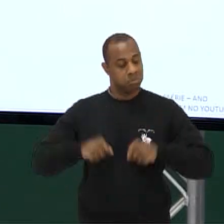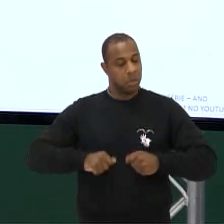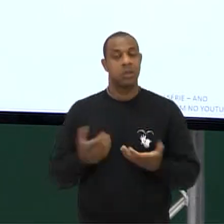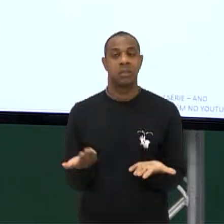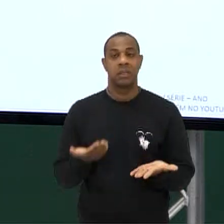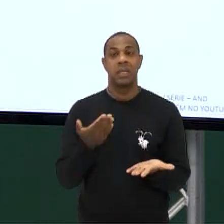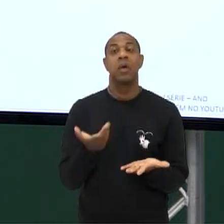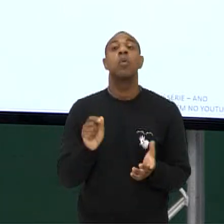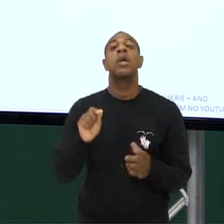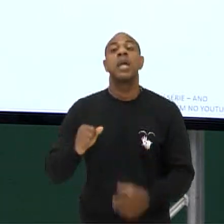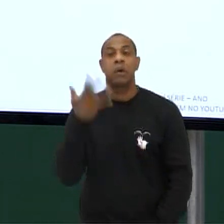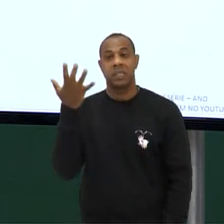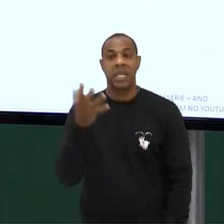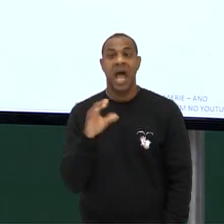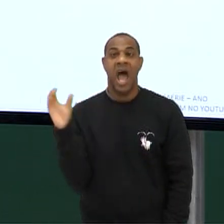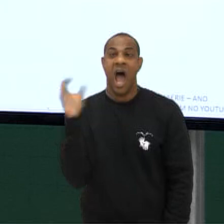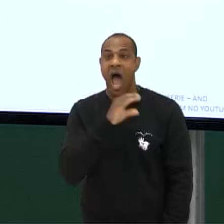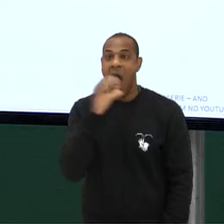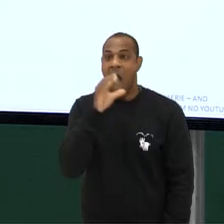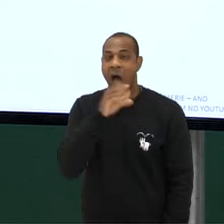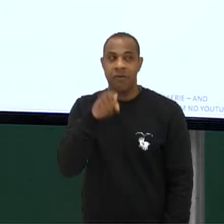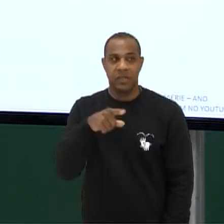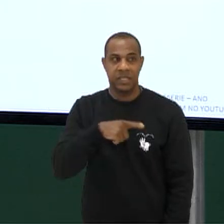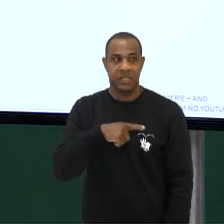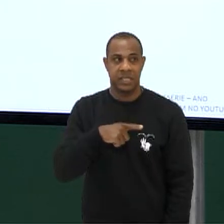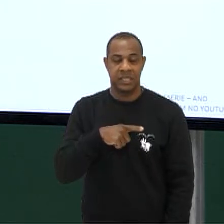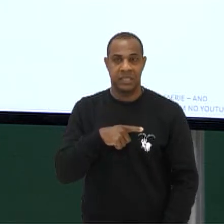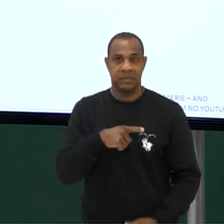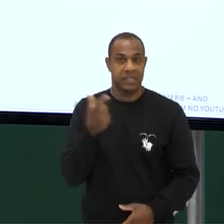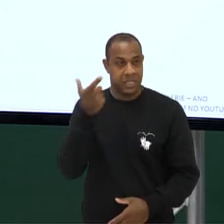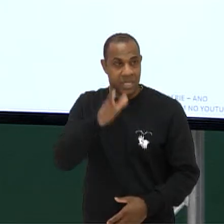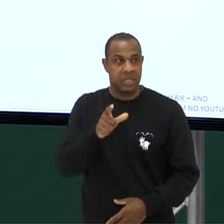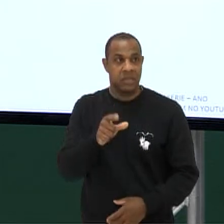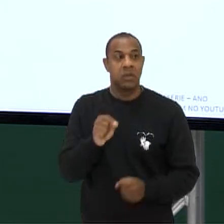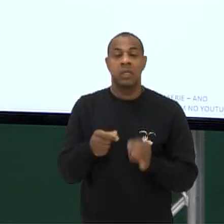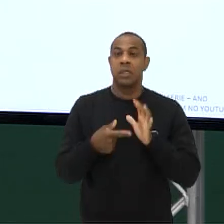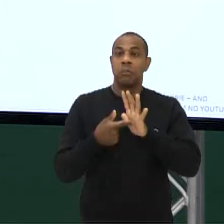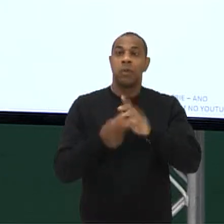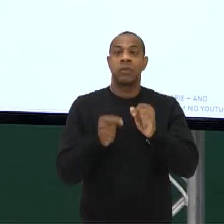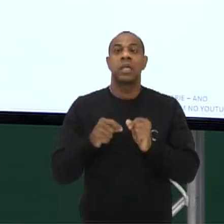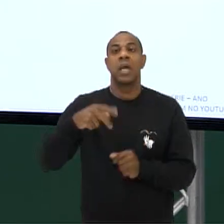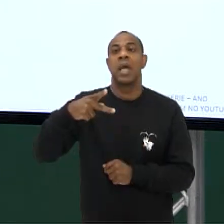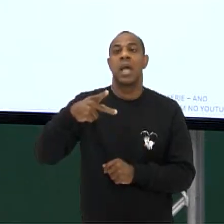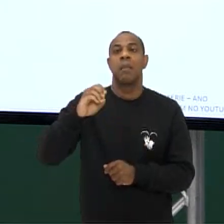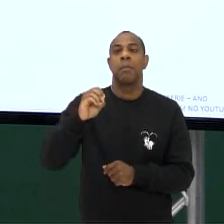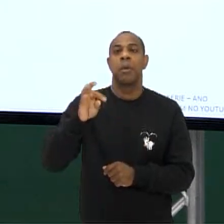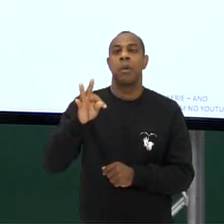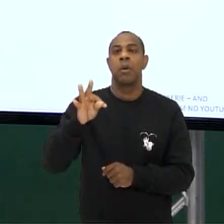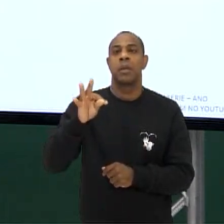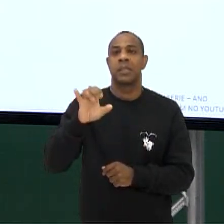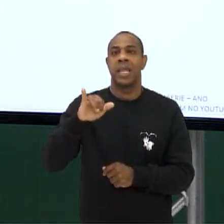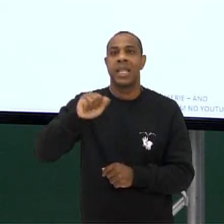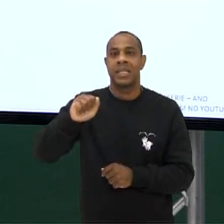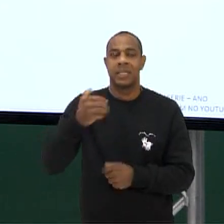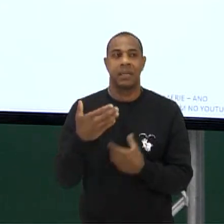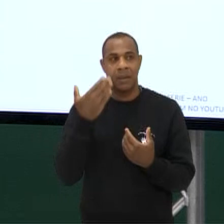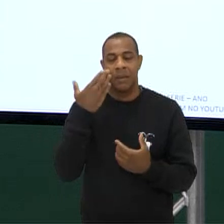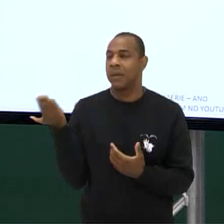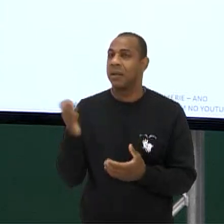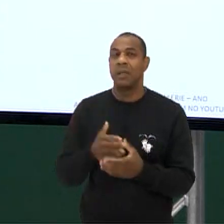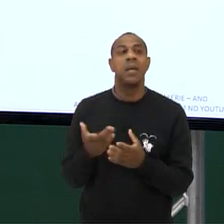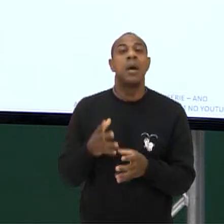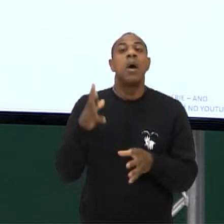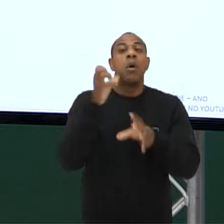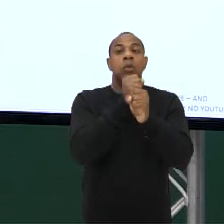que o acontece A velocidade com que você tem Esse ganho É o que define A chamada potência Certo E aqui ele está pedindo O trabalho